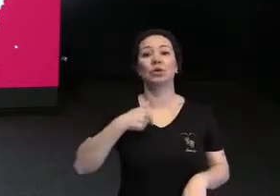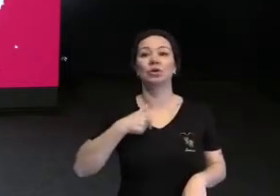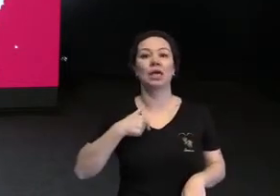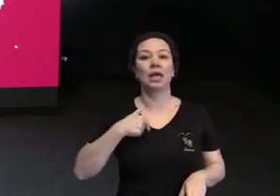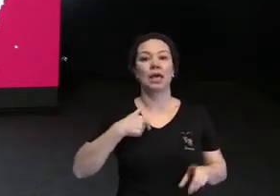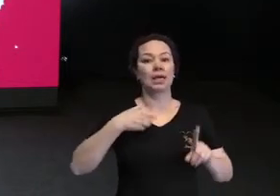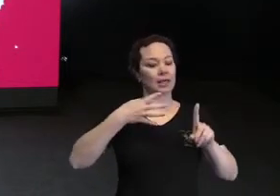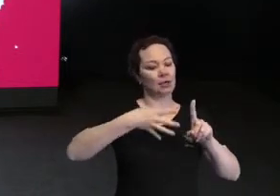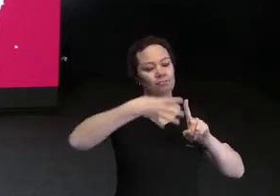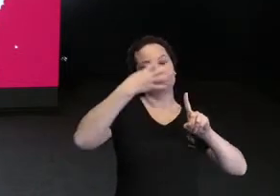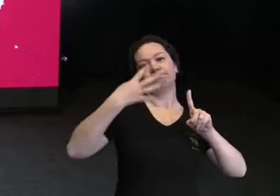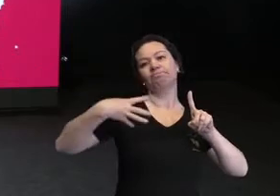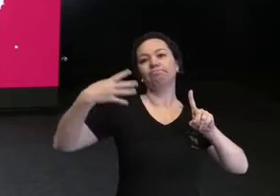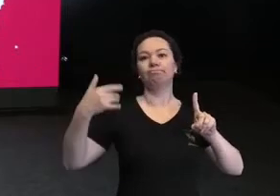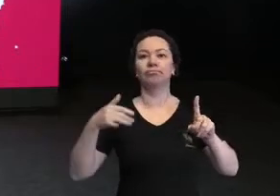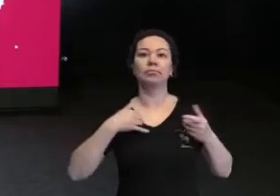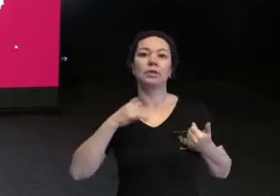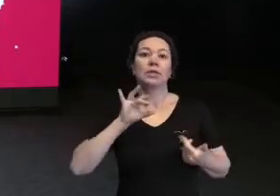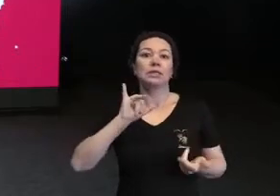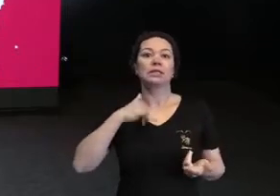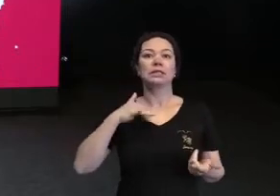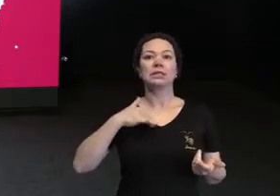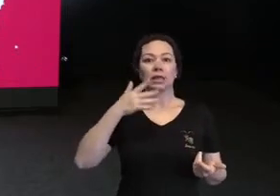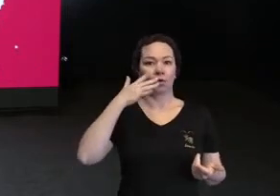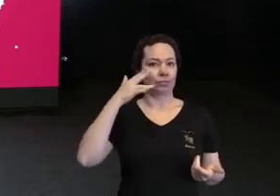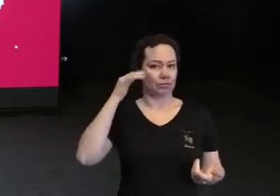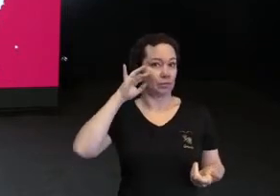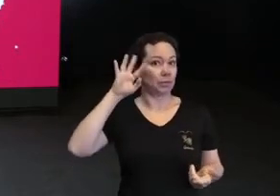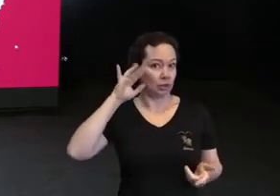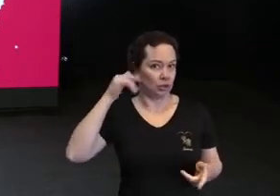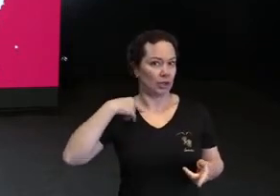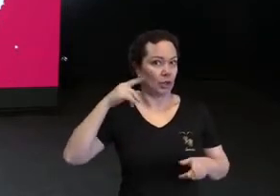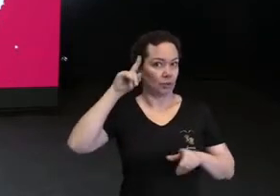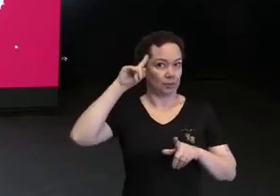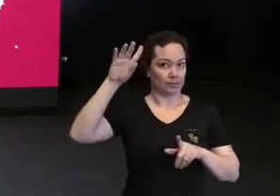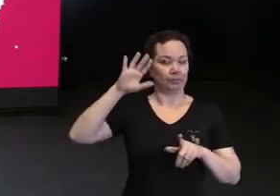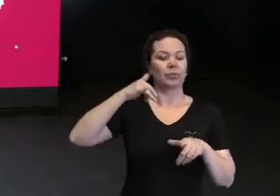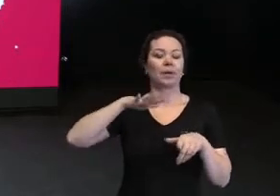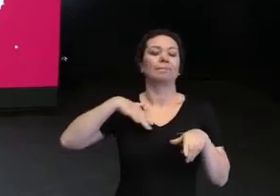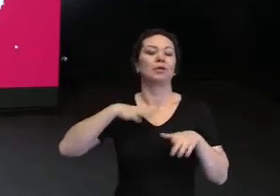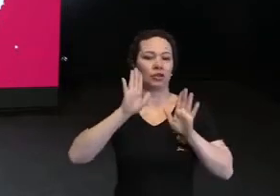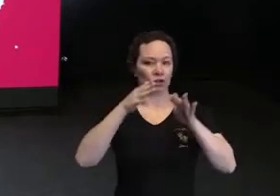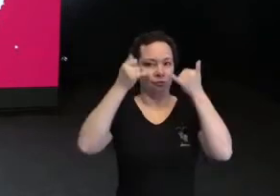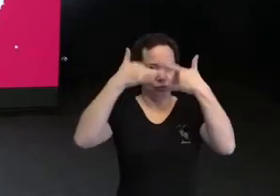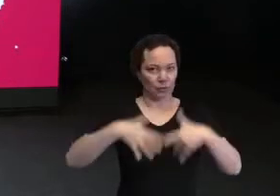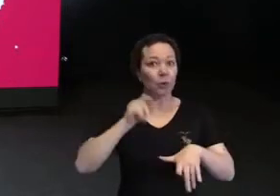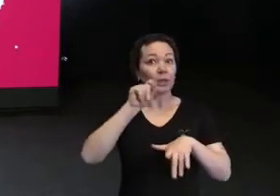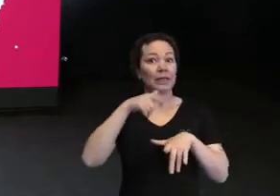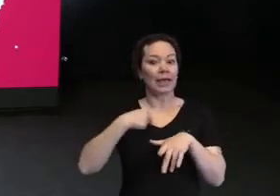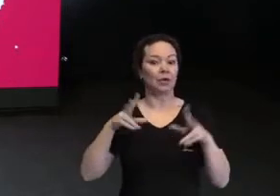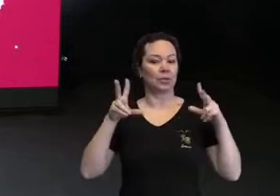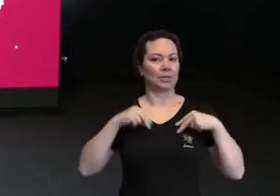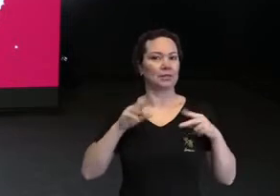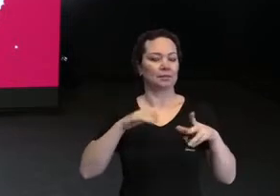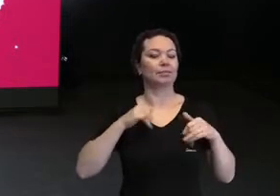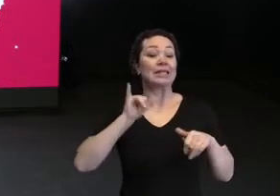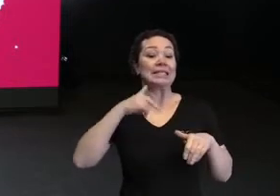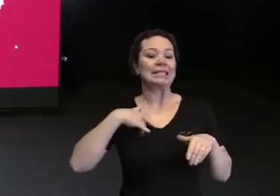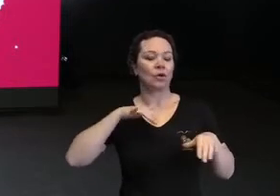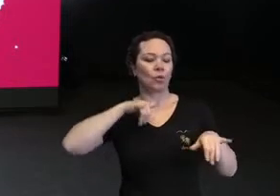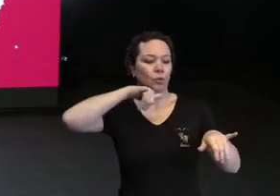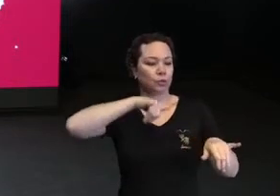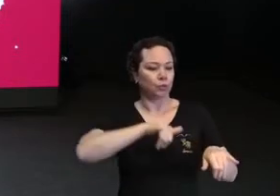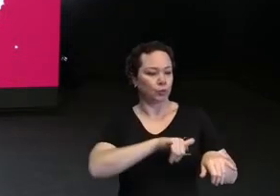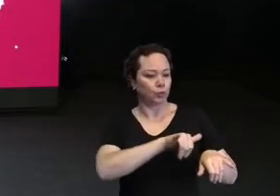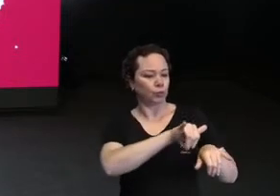gay. E eu falei, cara, então, se eu for para a aeronáutica, olha isso, gente, tudo em busca da meritocracia, a vai chegar lá. Falei assim, se eu chegar na aeronáutica,